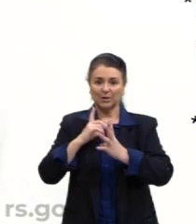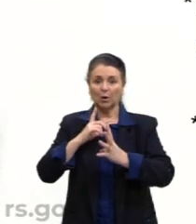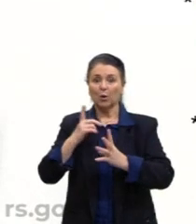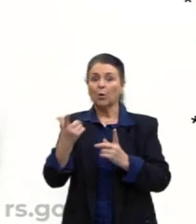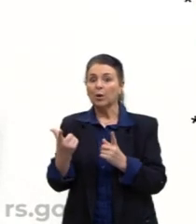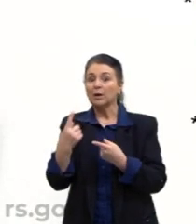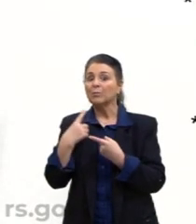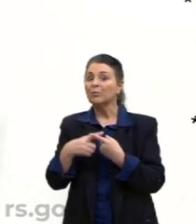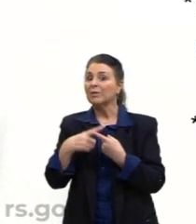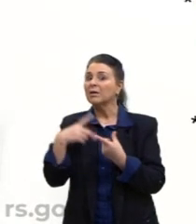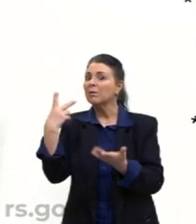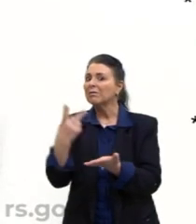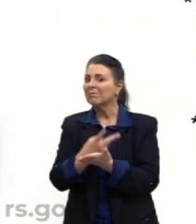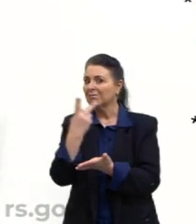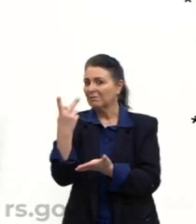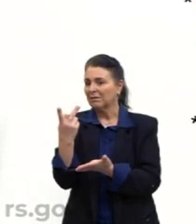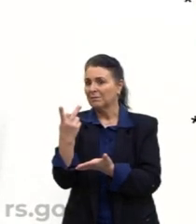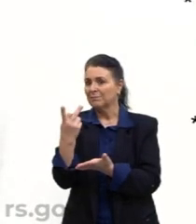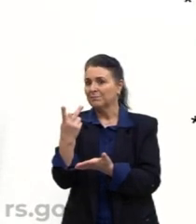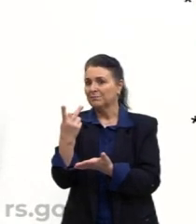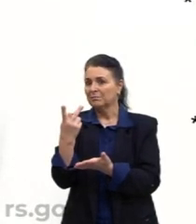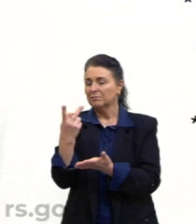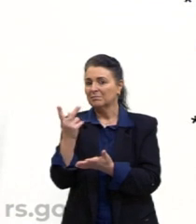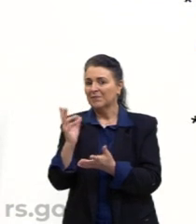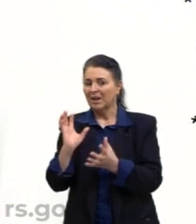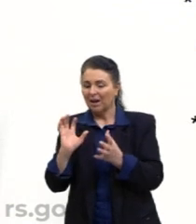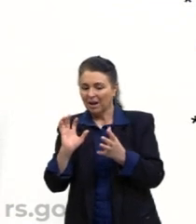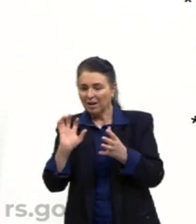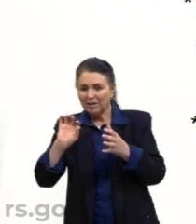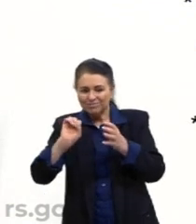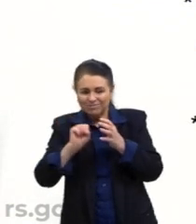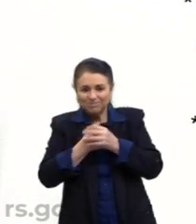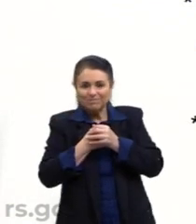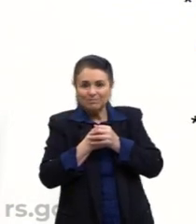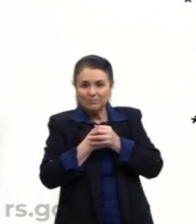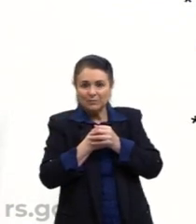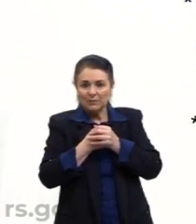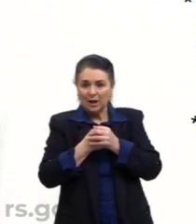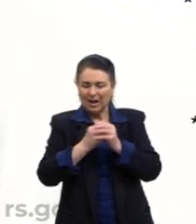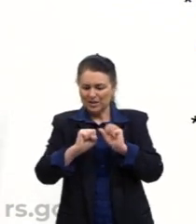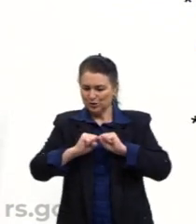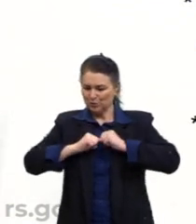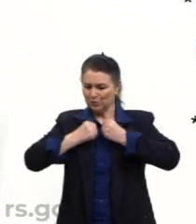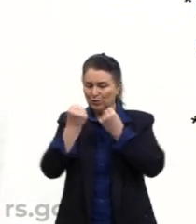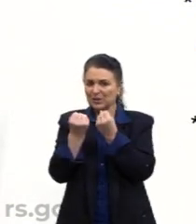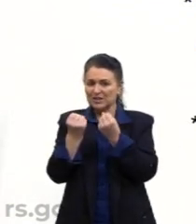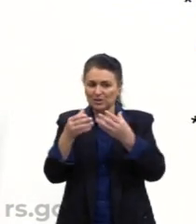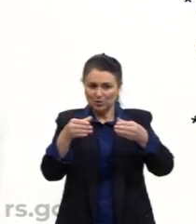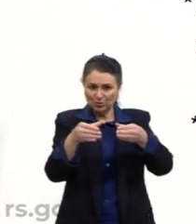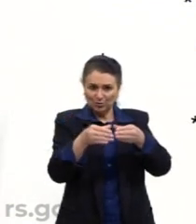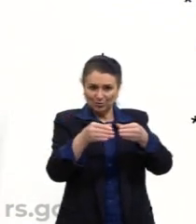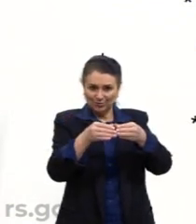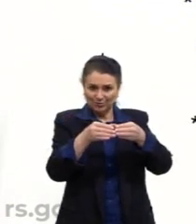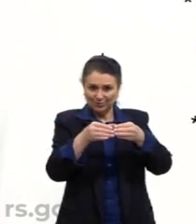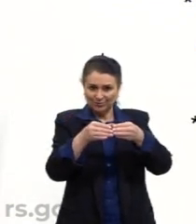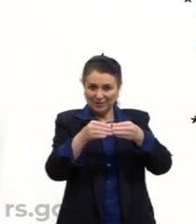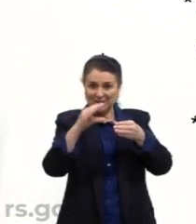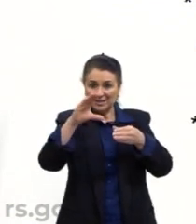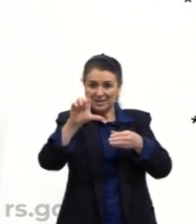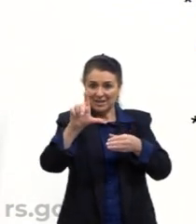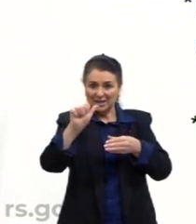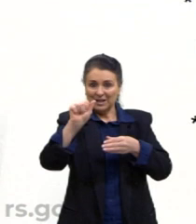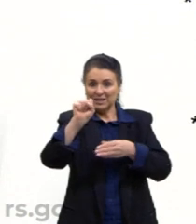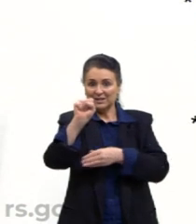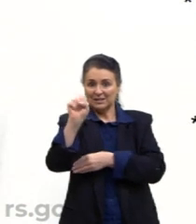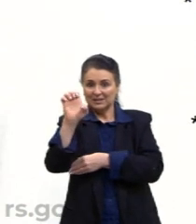ela traz, né? Camufla as forças de classe, né? Ela tenta, a cultura de massa, a indústria cultural tenta